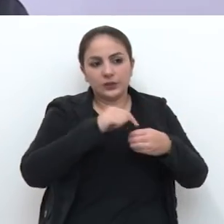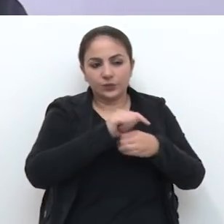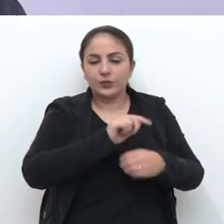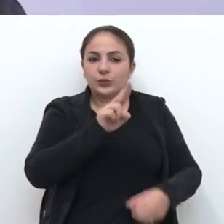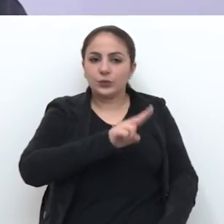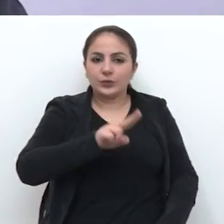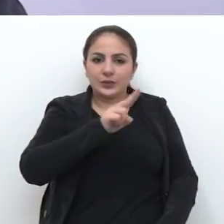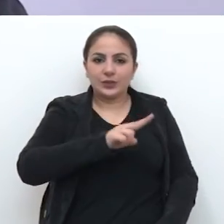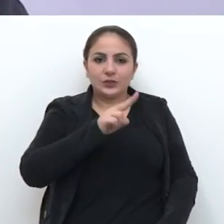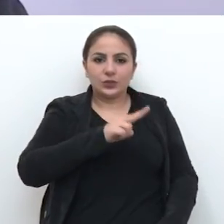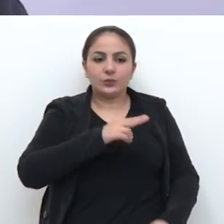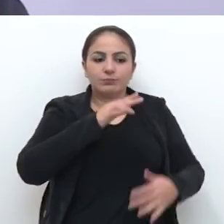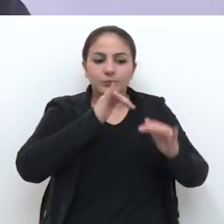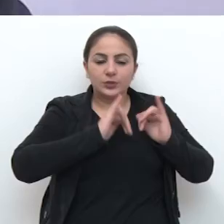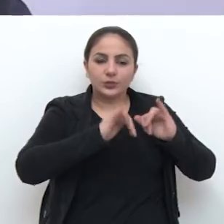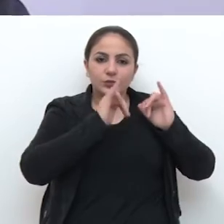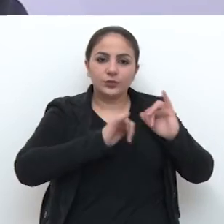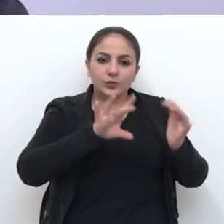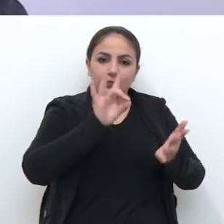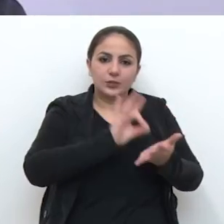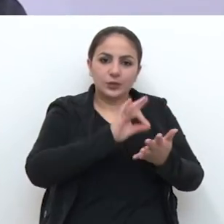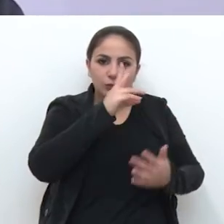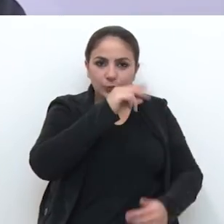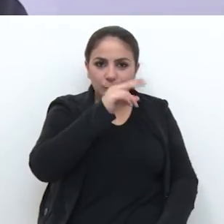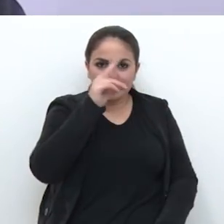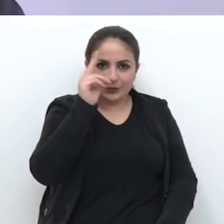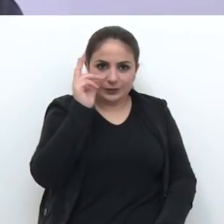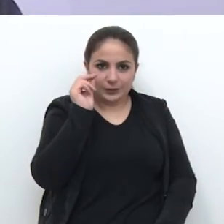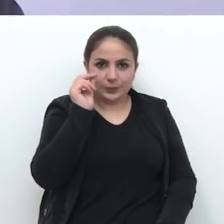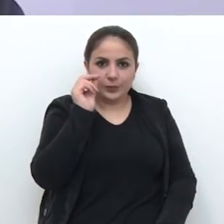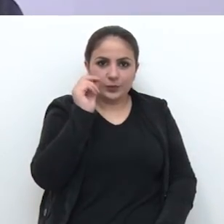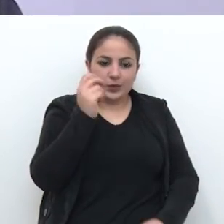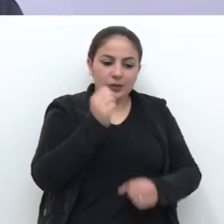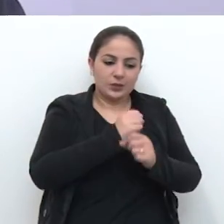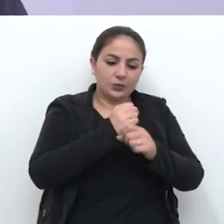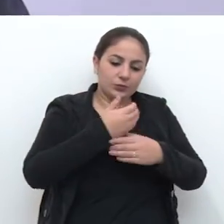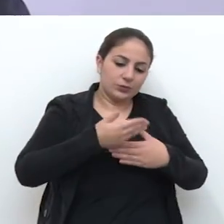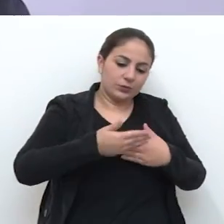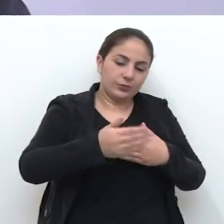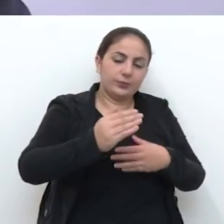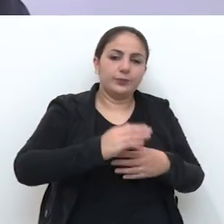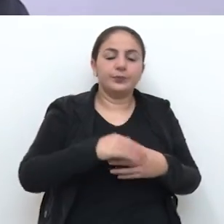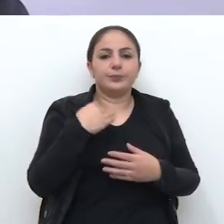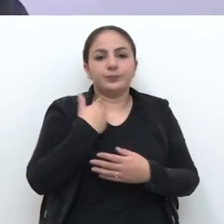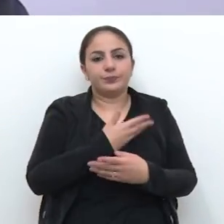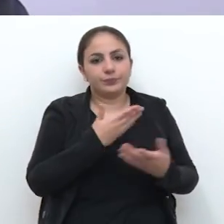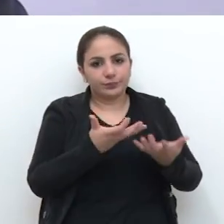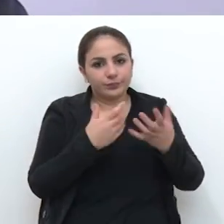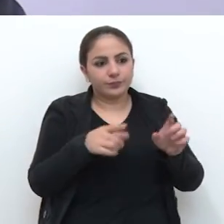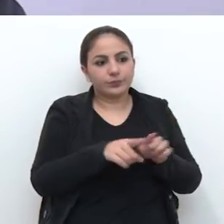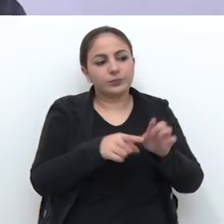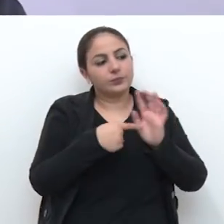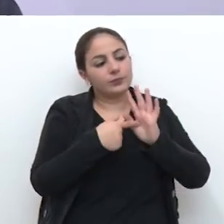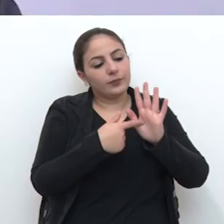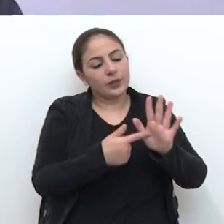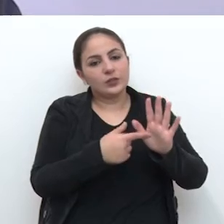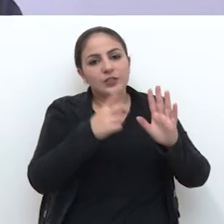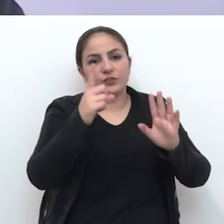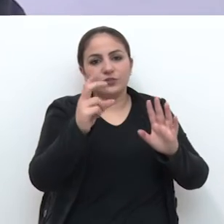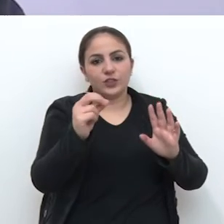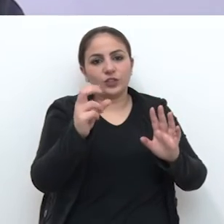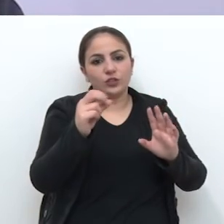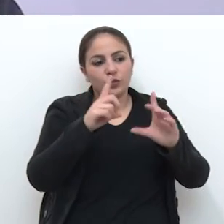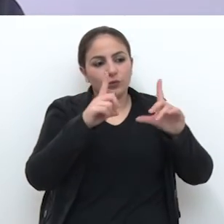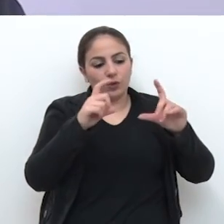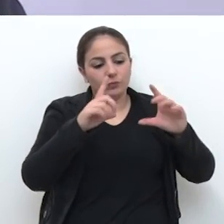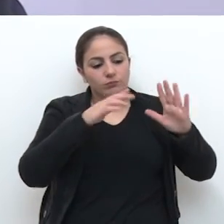usados na divulgação oficial do município para os próximos anos. Nós também pretendemos fazer uma exposição das 20